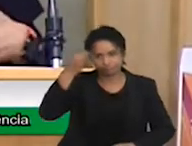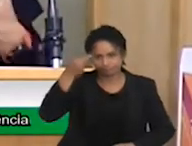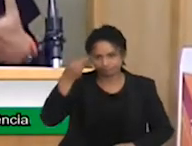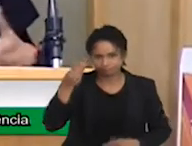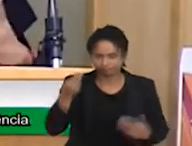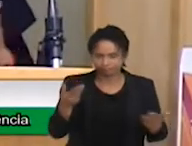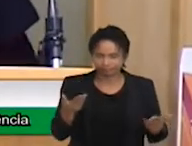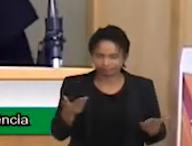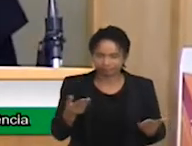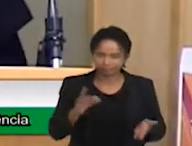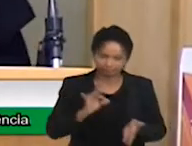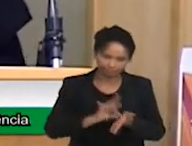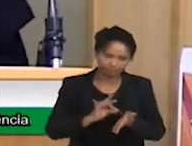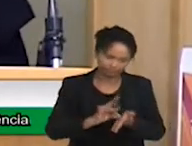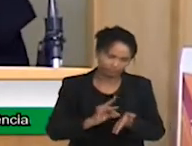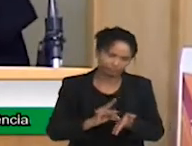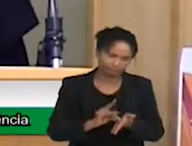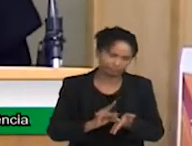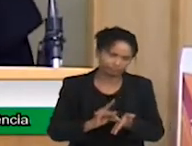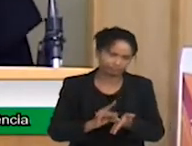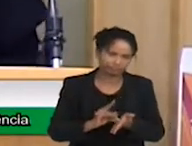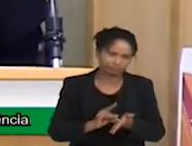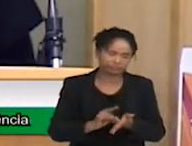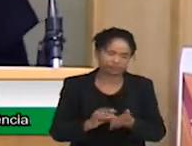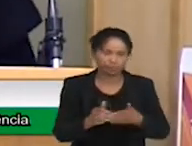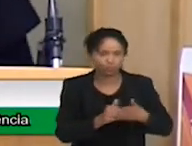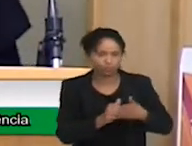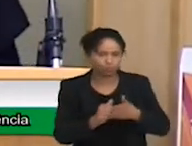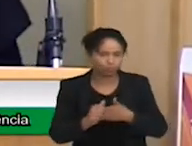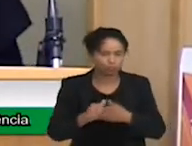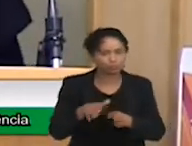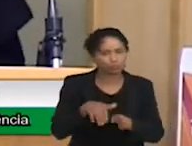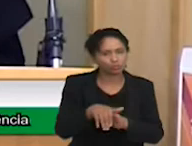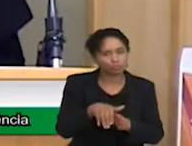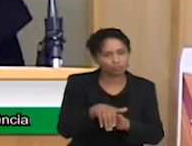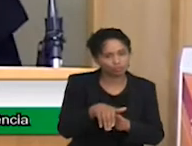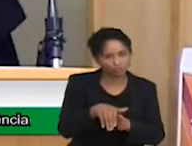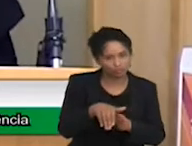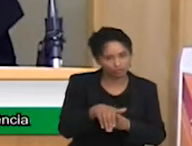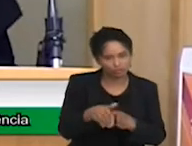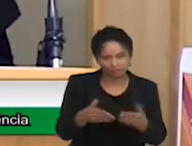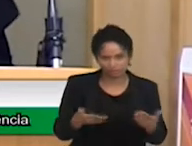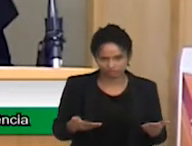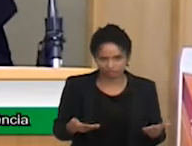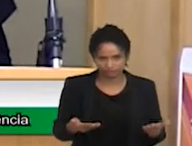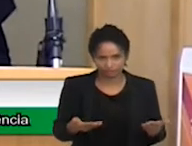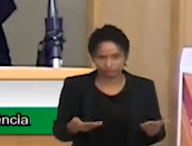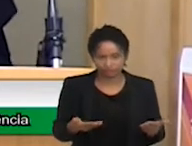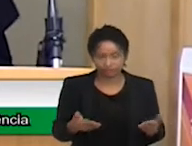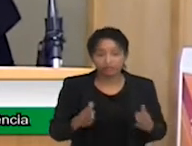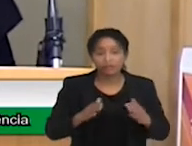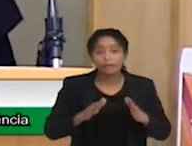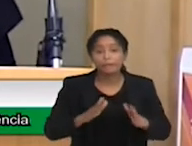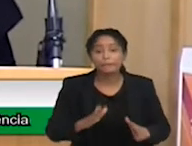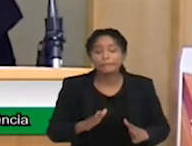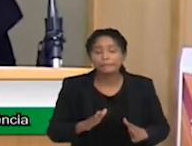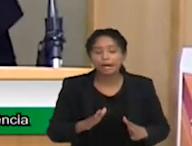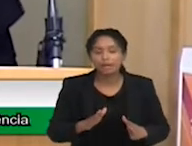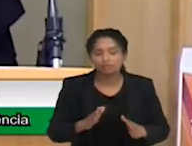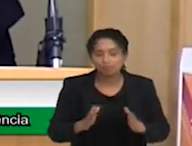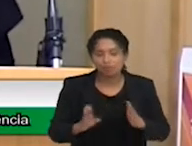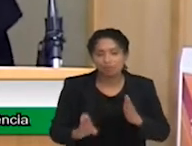acaba norteando o nosso diagnóstico, ele fala uma coisa muito interessante, a intervenção, ela vem antes do diagnóstico,